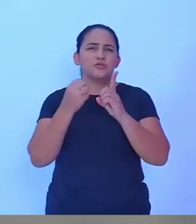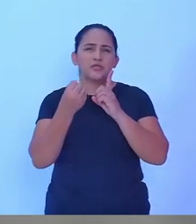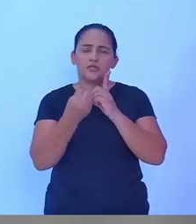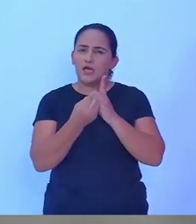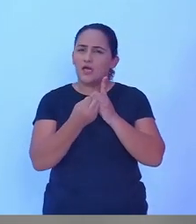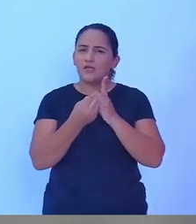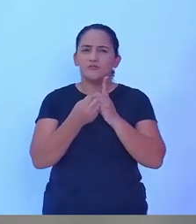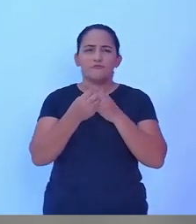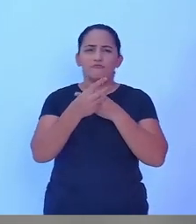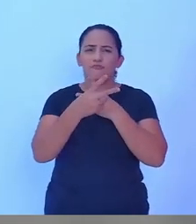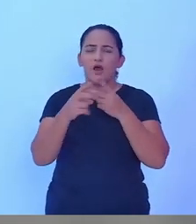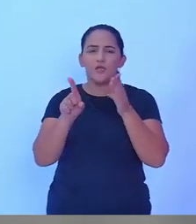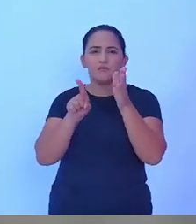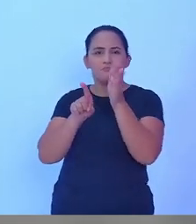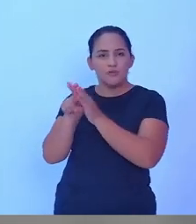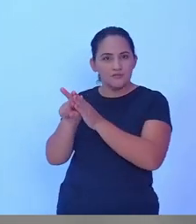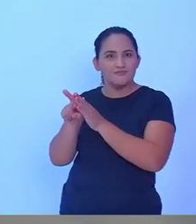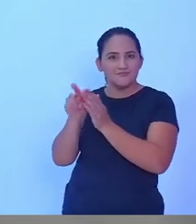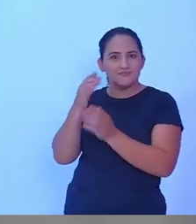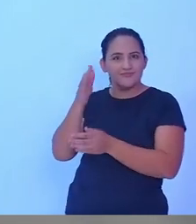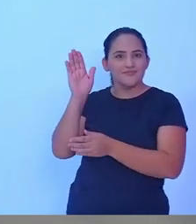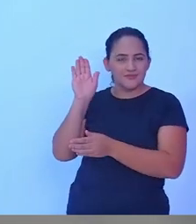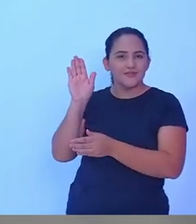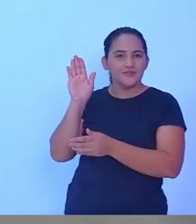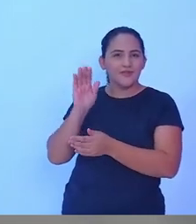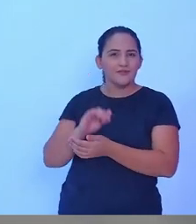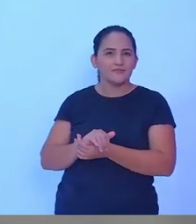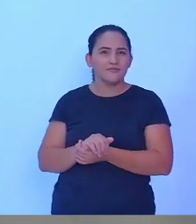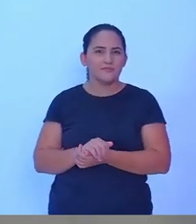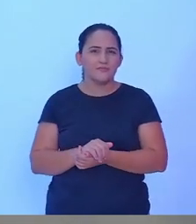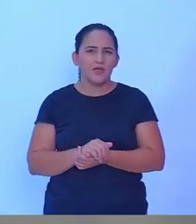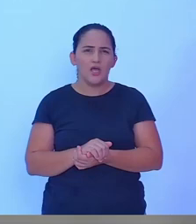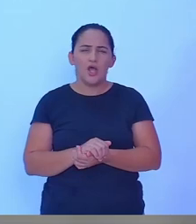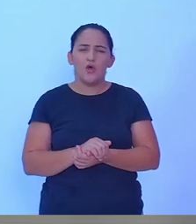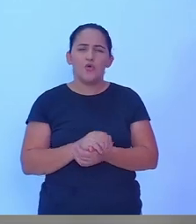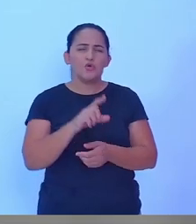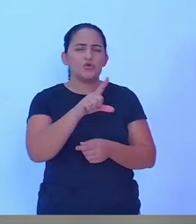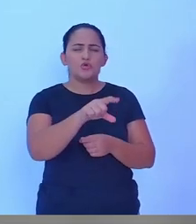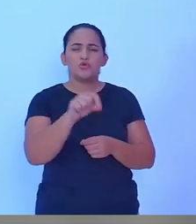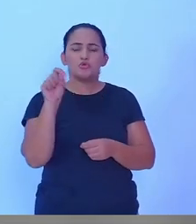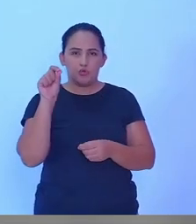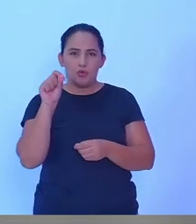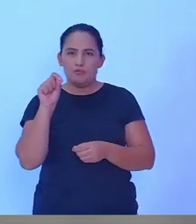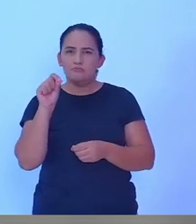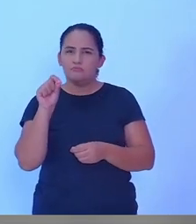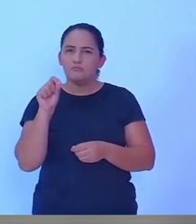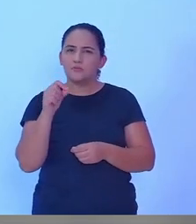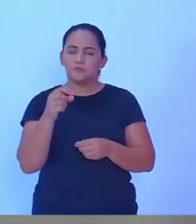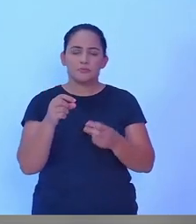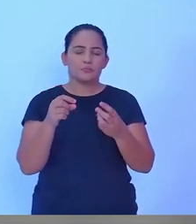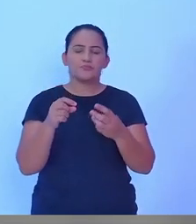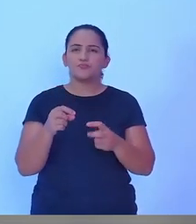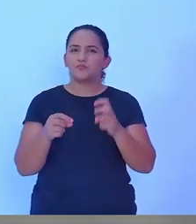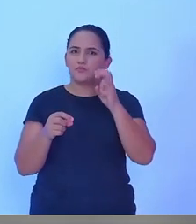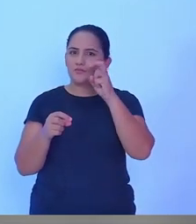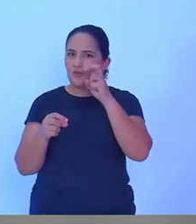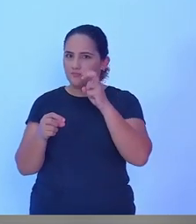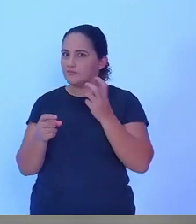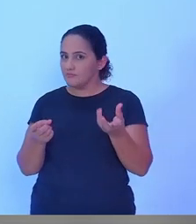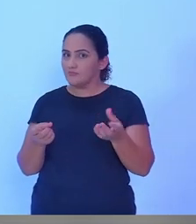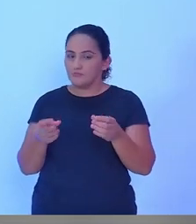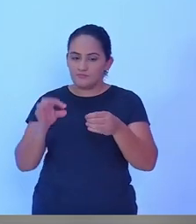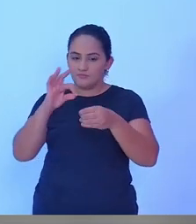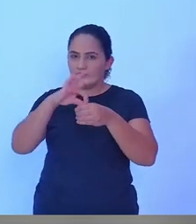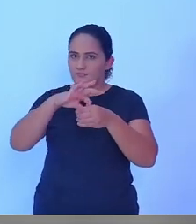aqui de Rulim de Moura. Várias perguntas. Eu peguei, nós tínhamos cinco envelopes dos cinco candidatos, peguei três